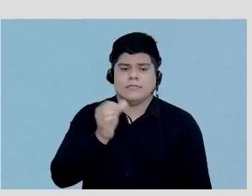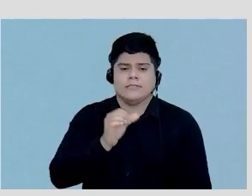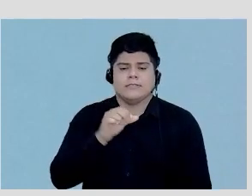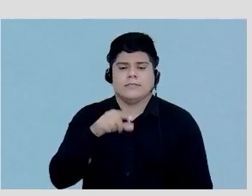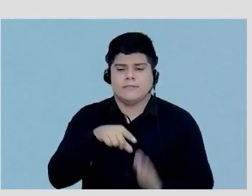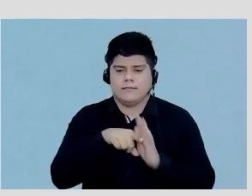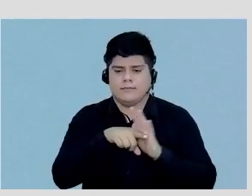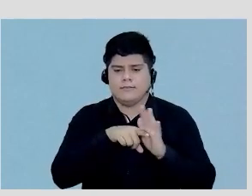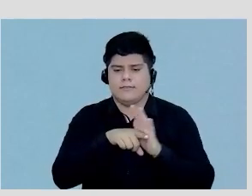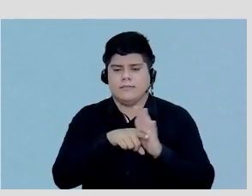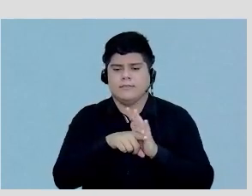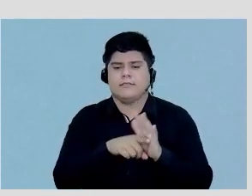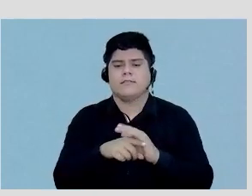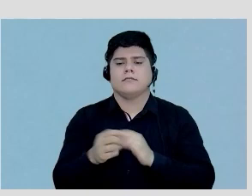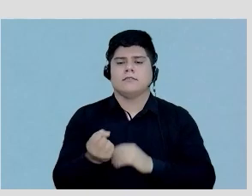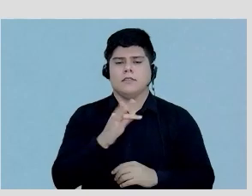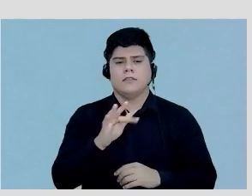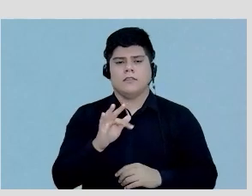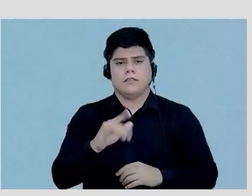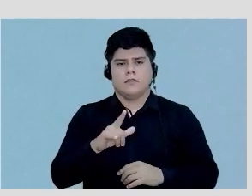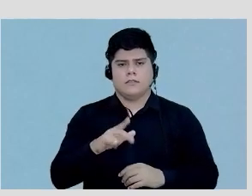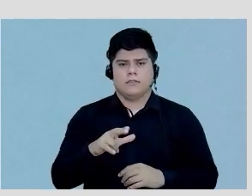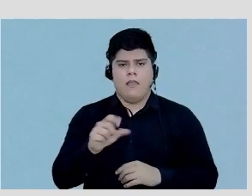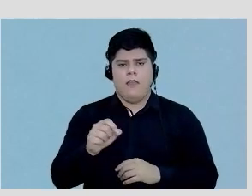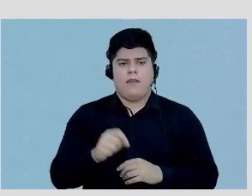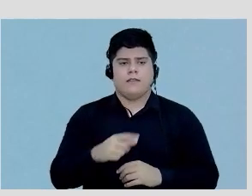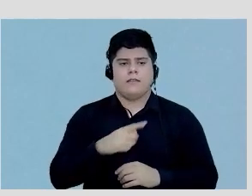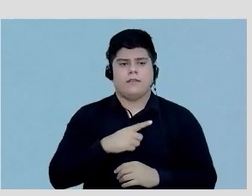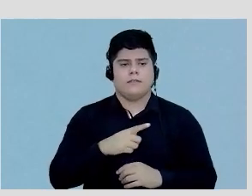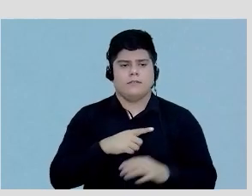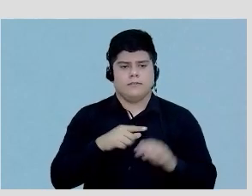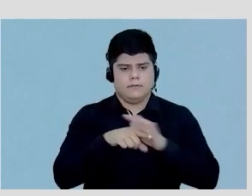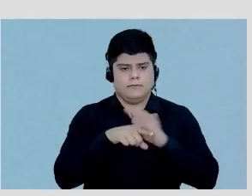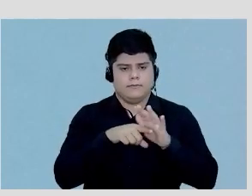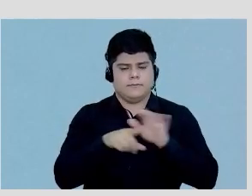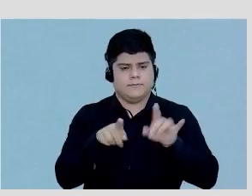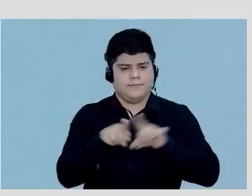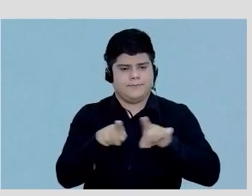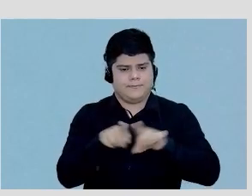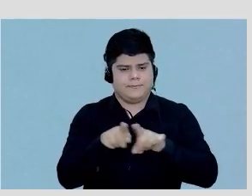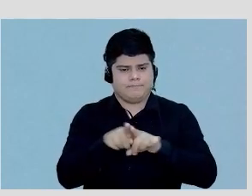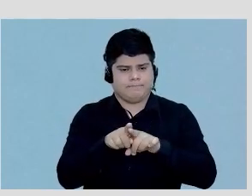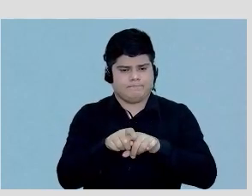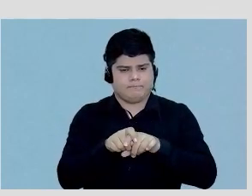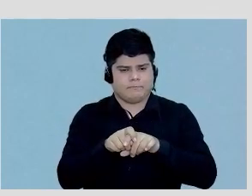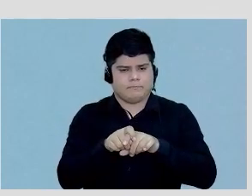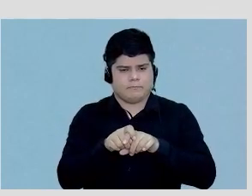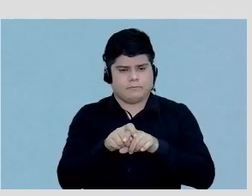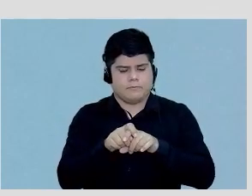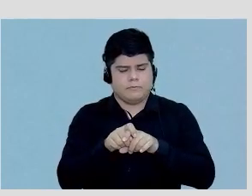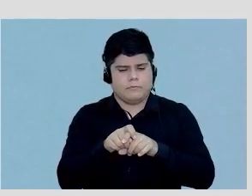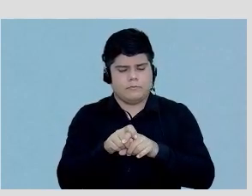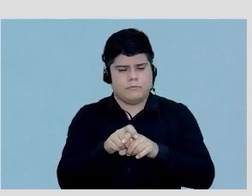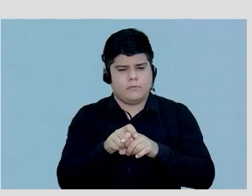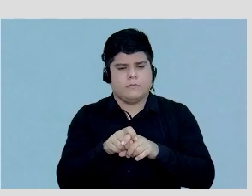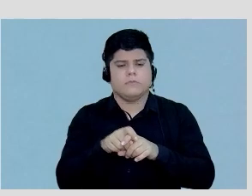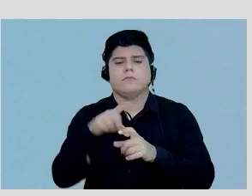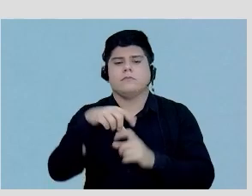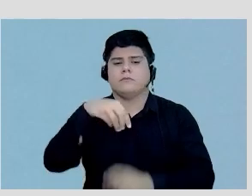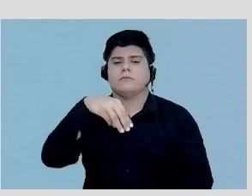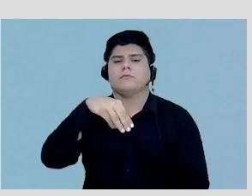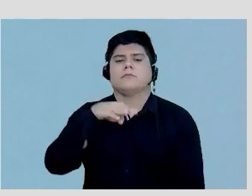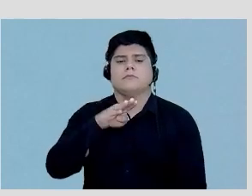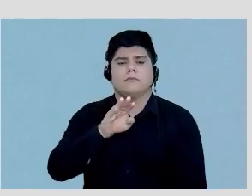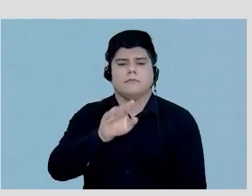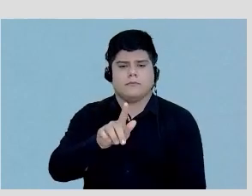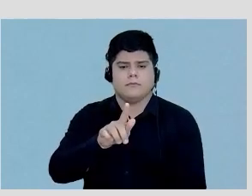com a quantificação do fluxo coronariano. A gente teve exames também de MIBG,